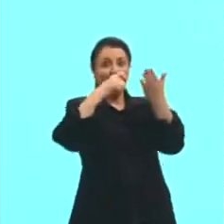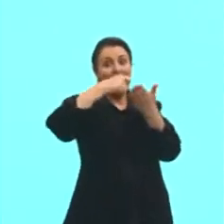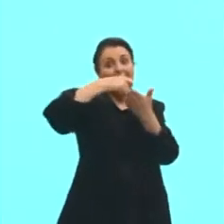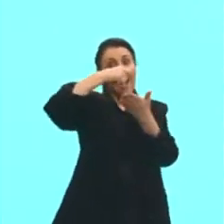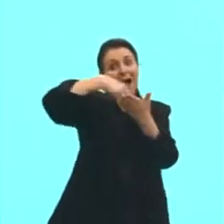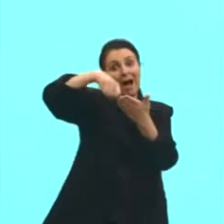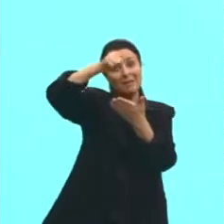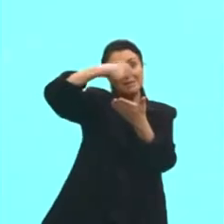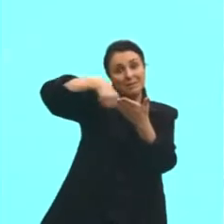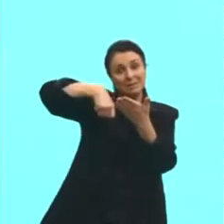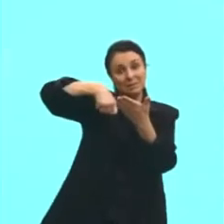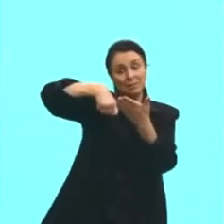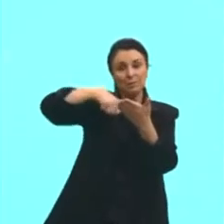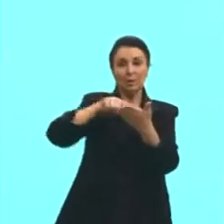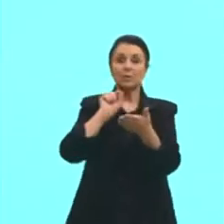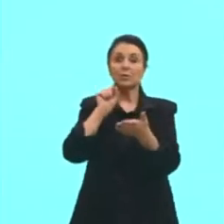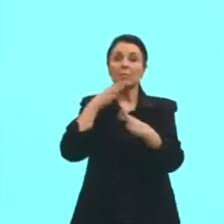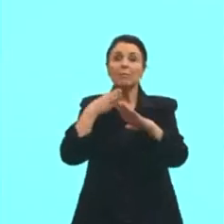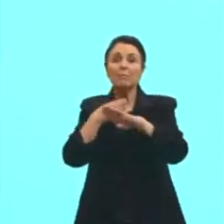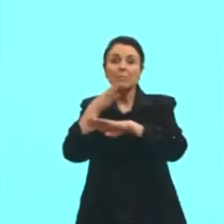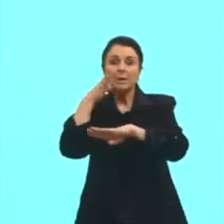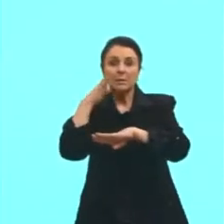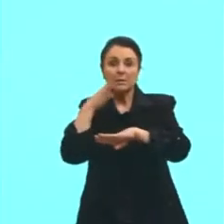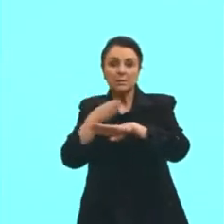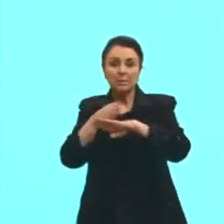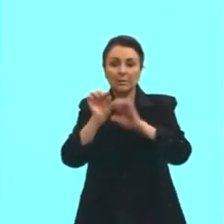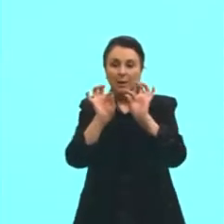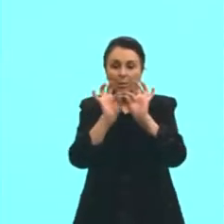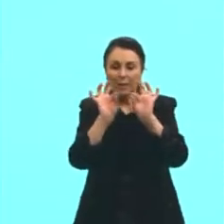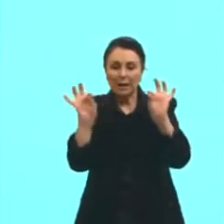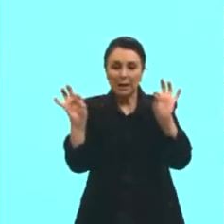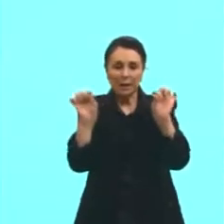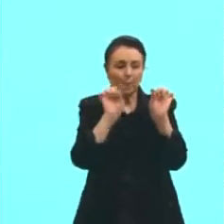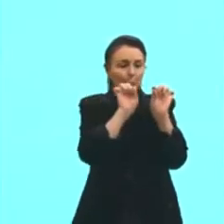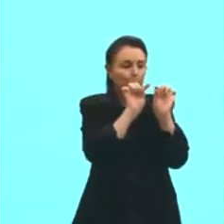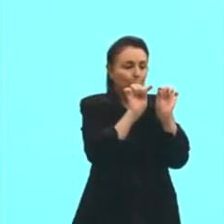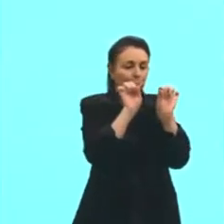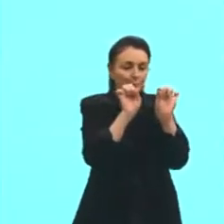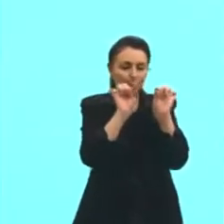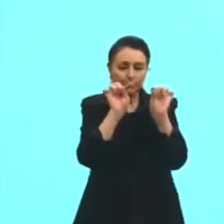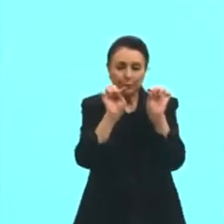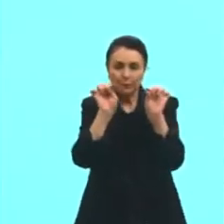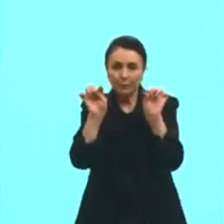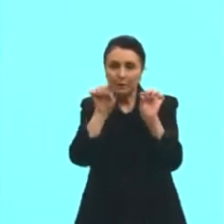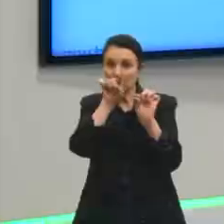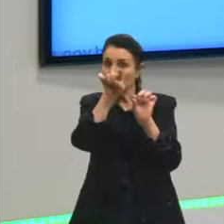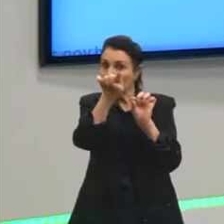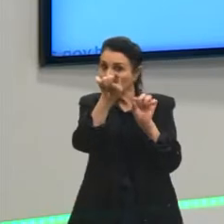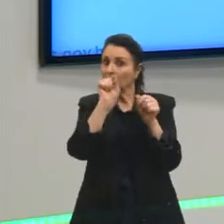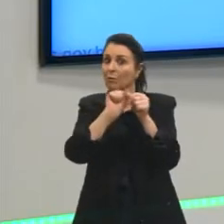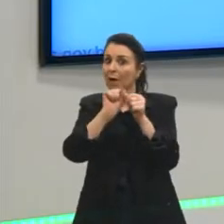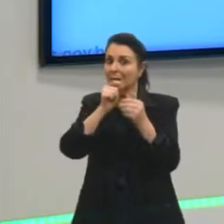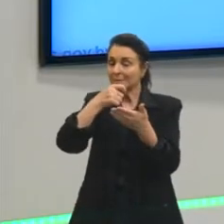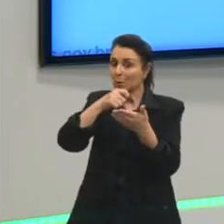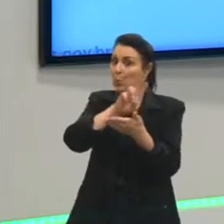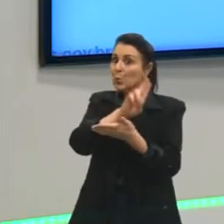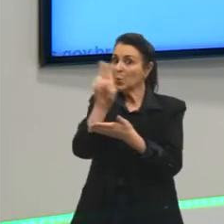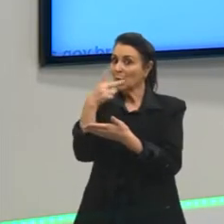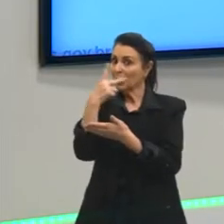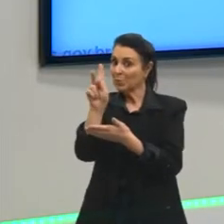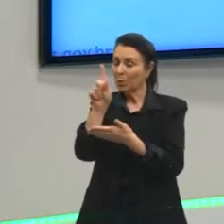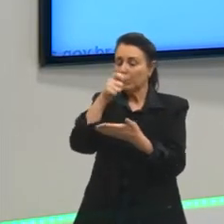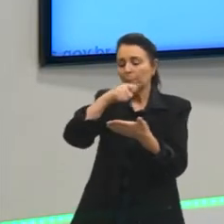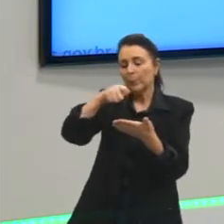assinatura do participante. Aí vai ter uma linha pontilhada aqui, está vendo? Em que vocês vão ter que assinar o nomezinho de